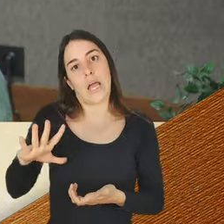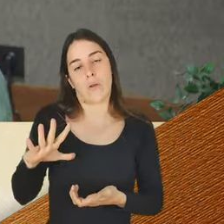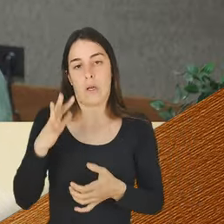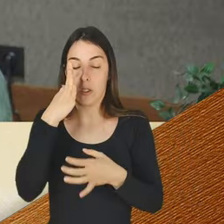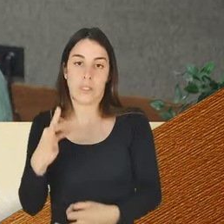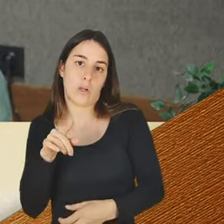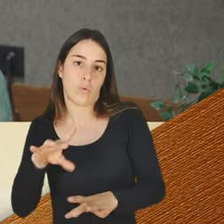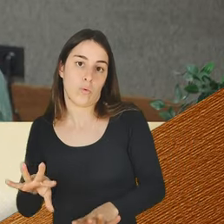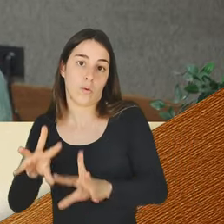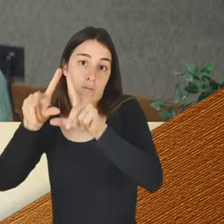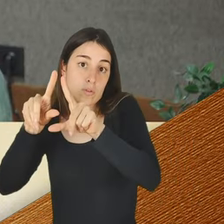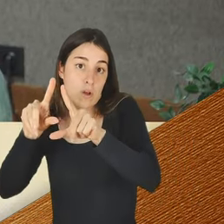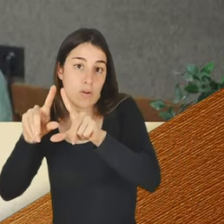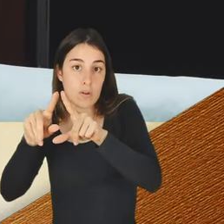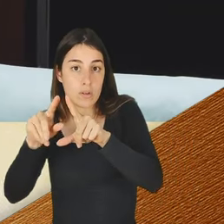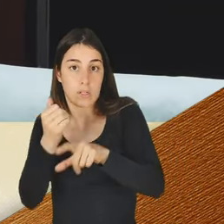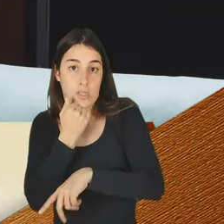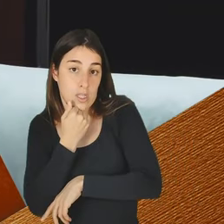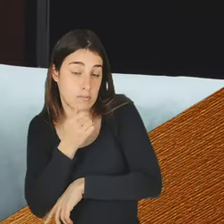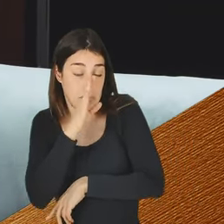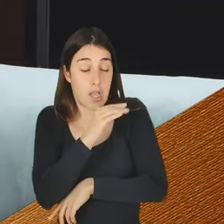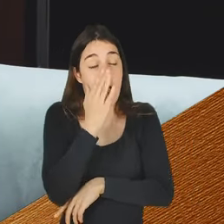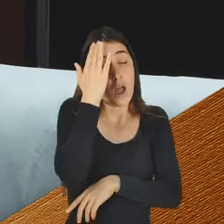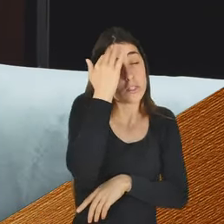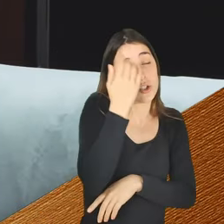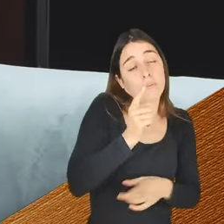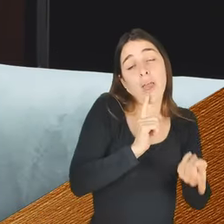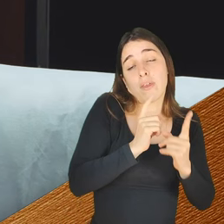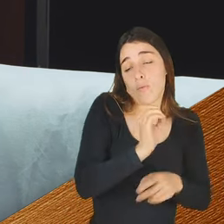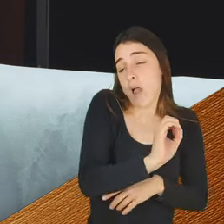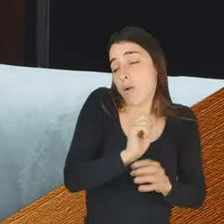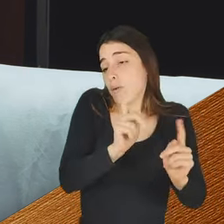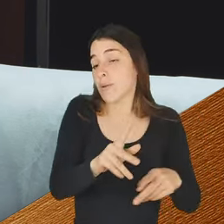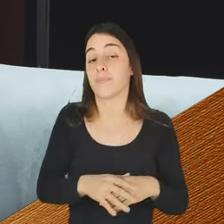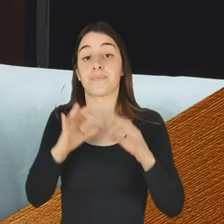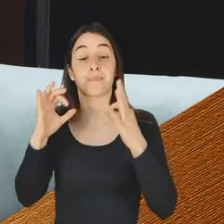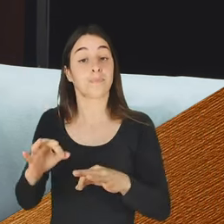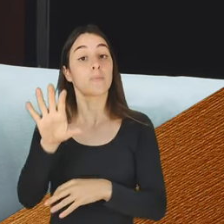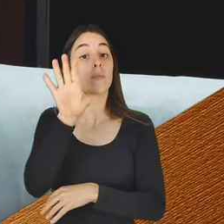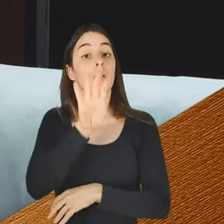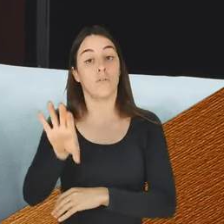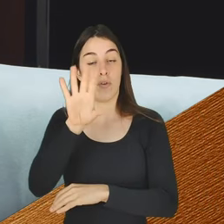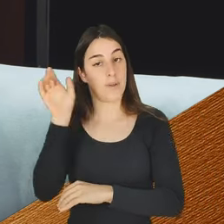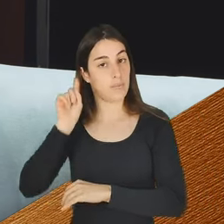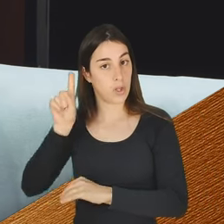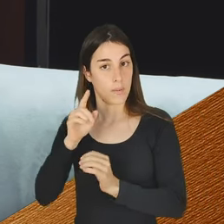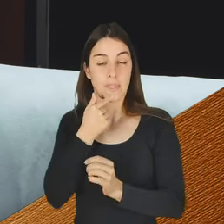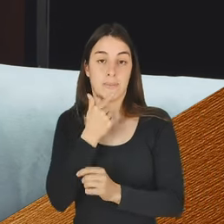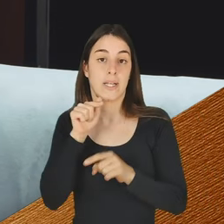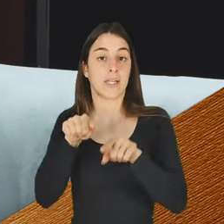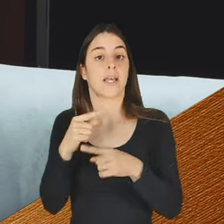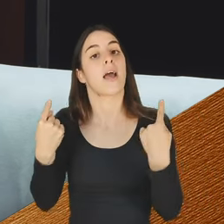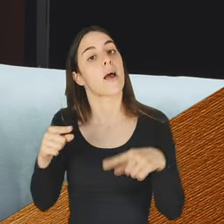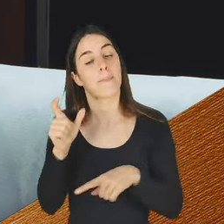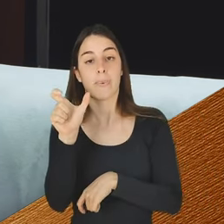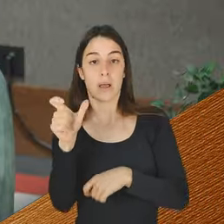isso. Ok. Achas que não tem piada e eu... De qualquer das maneiras, o que importa perceber aqui é que existem palavras muito ofensivas que não devem